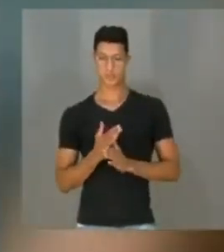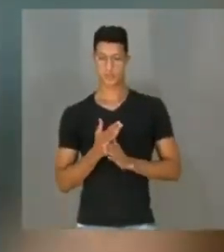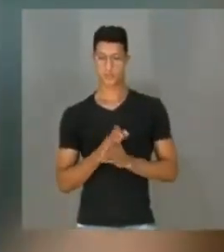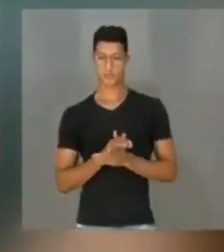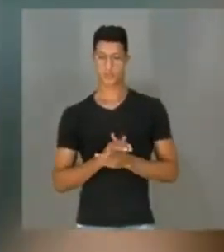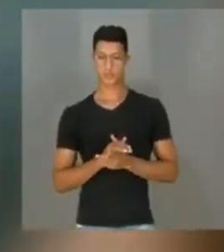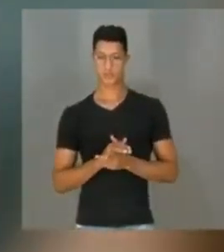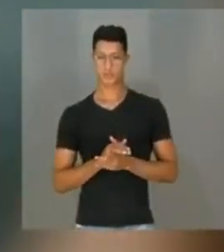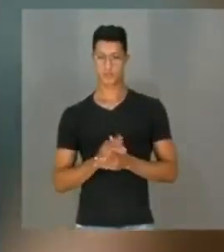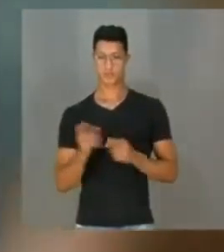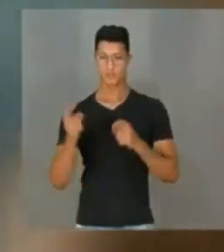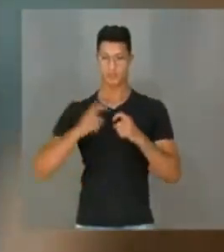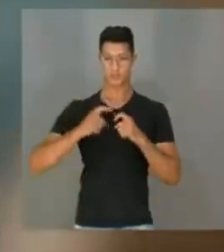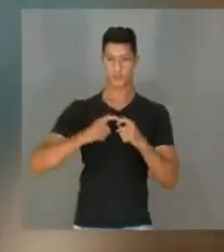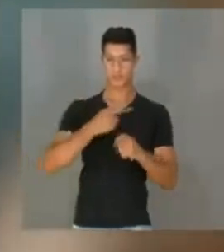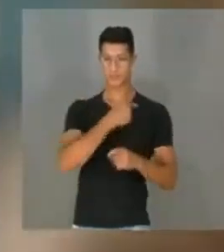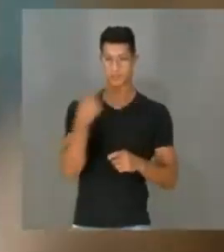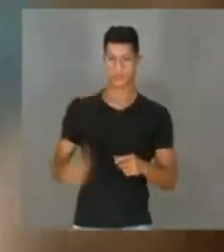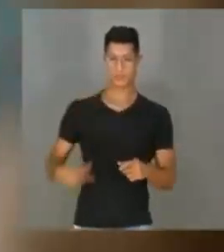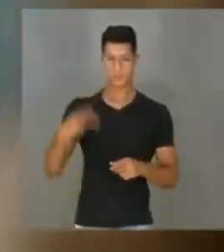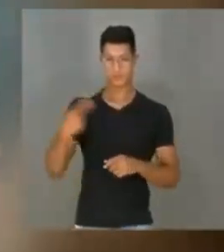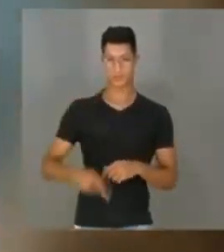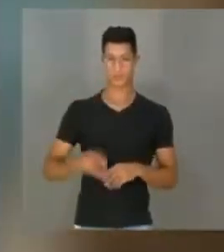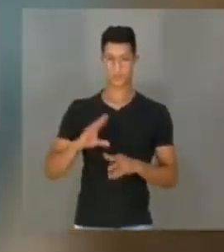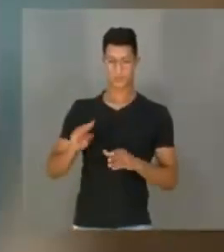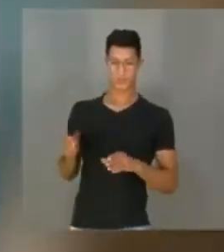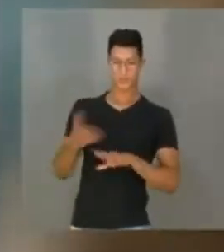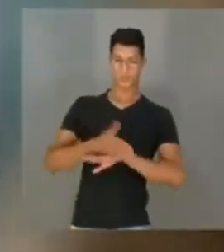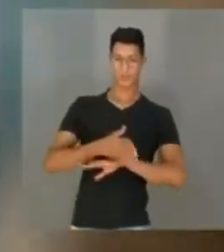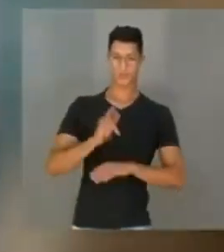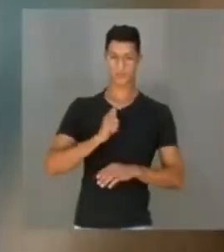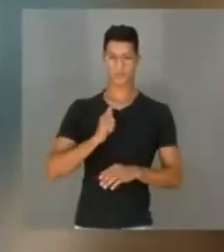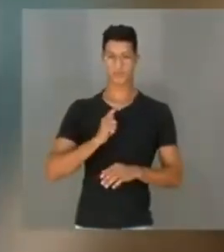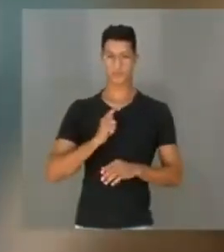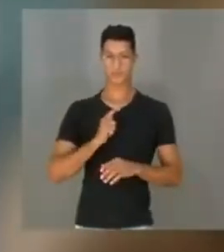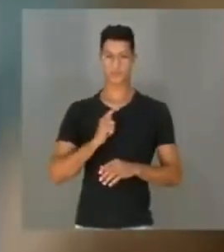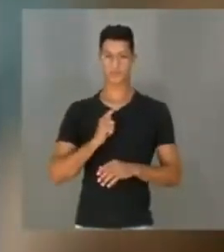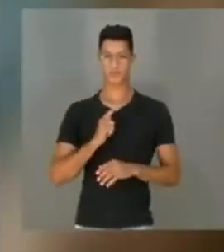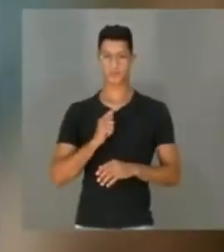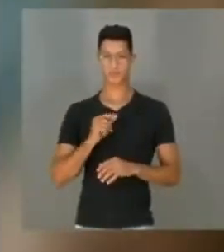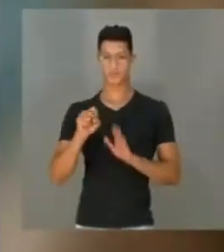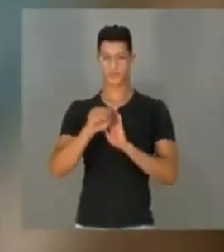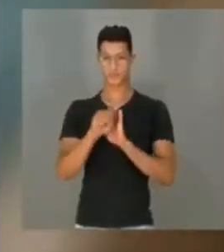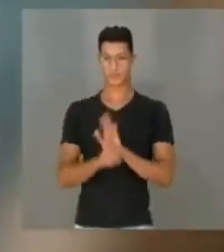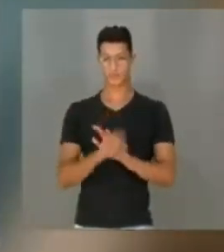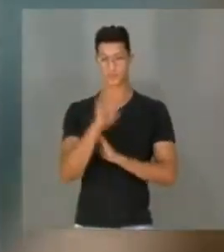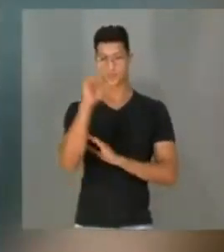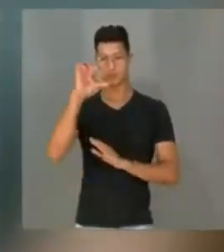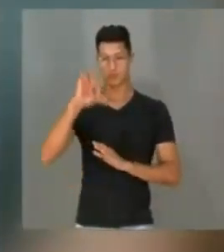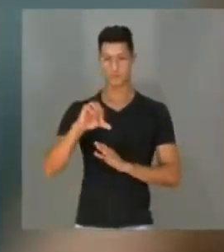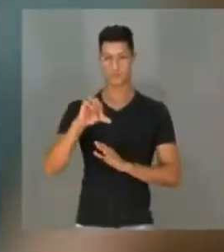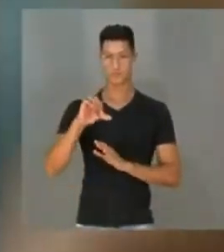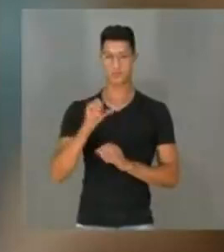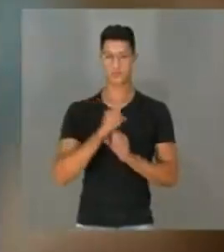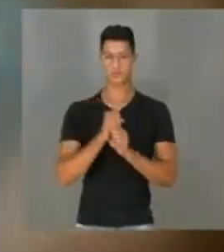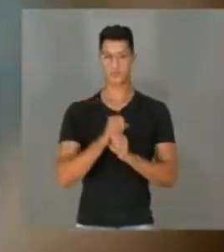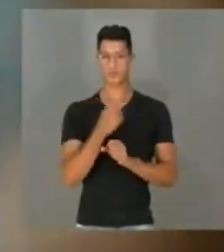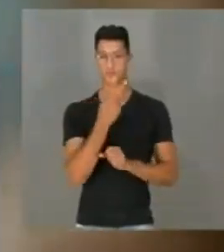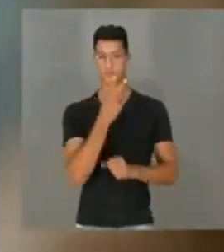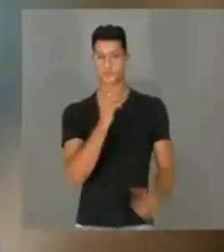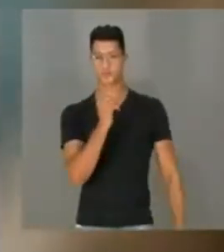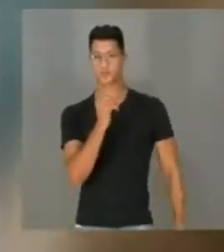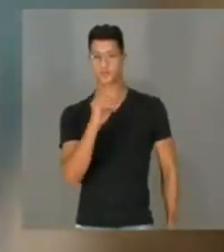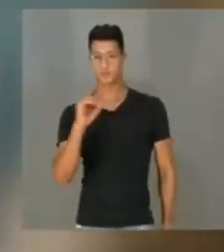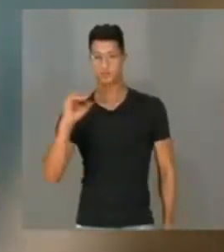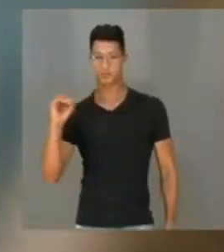A medicina chinesa aqui na Austrália foi introduzida em meados do século XIX e no ano de 2000